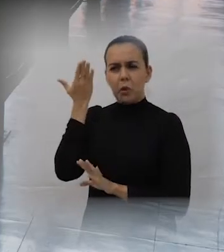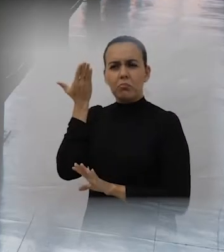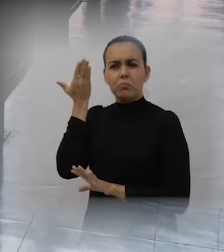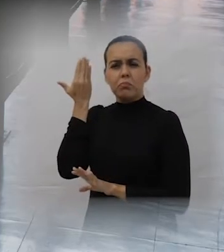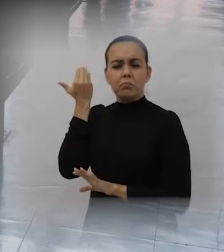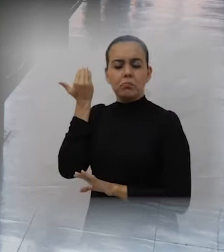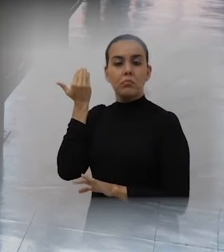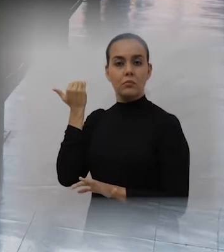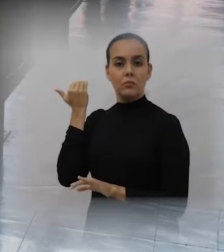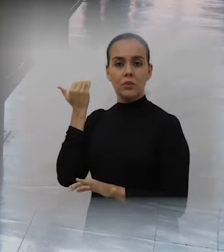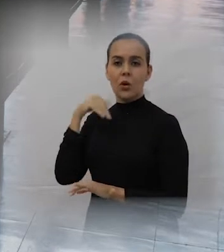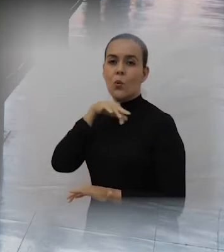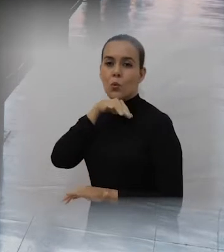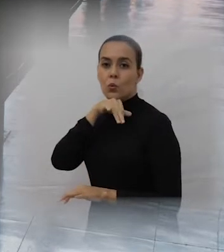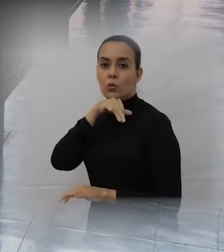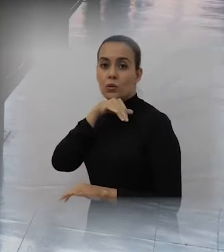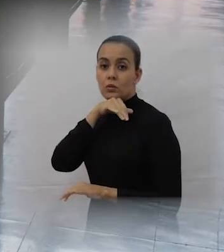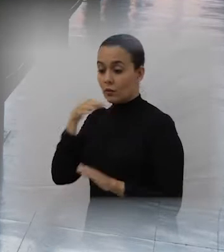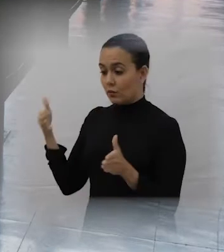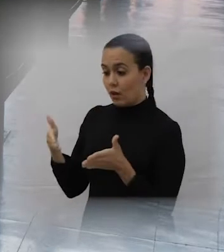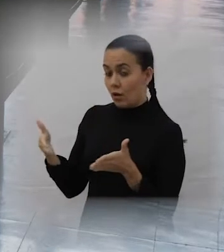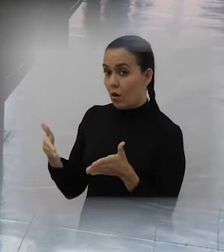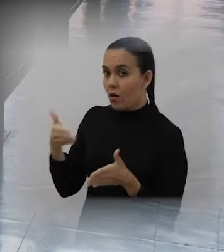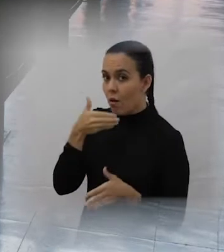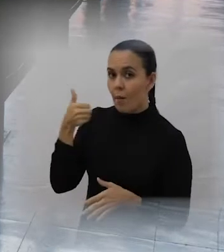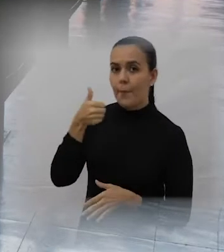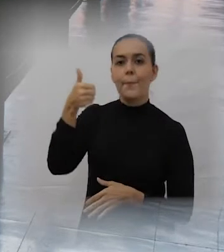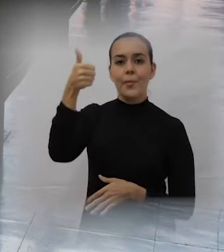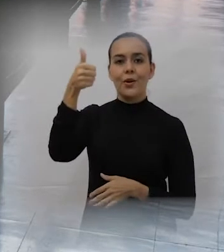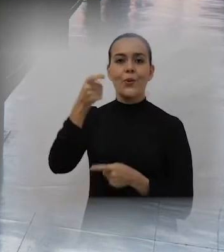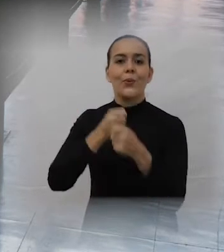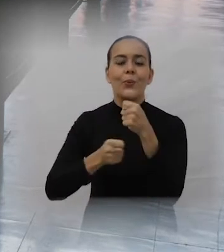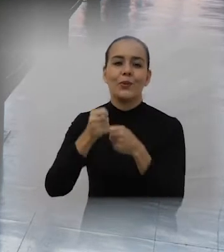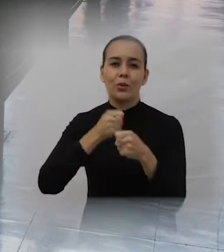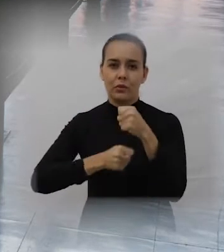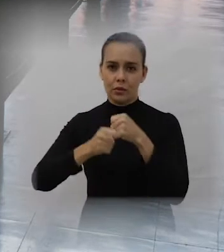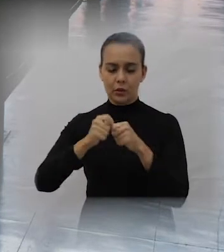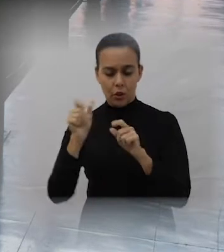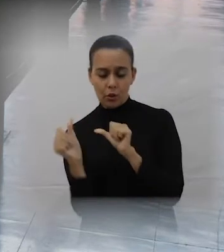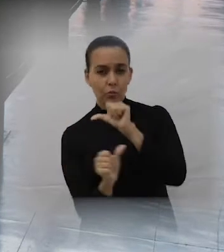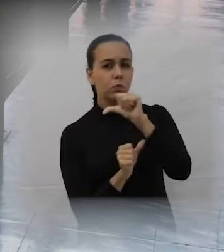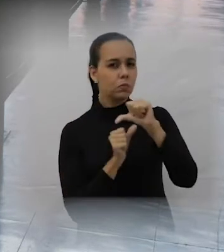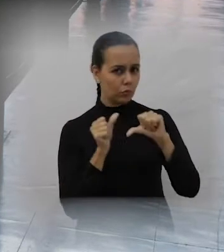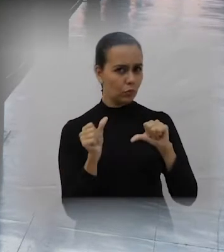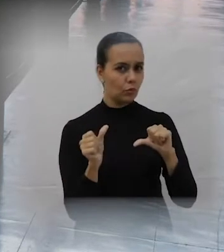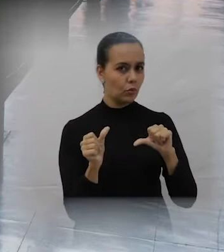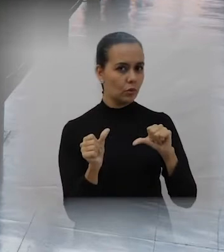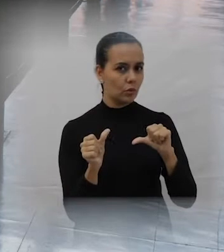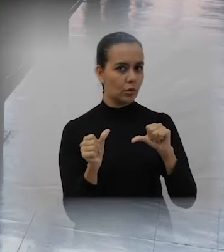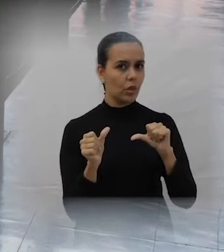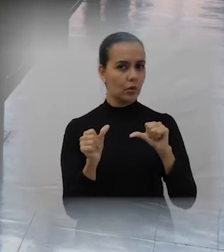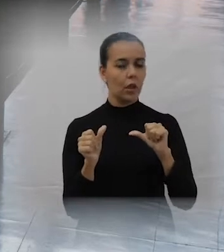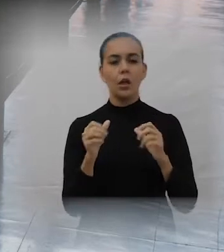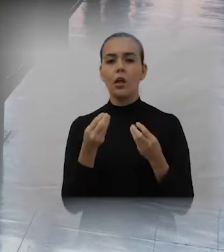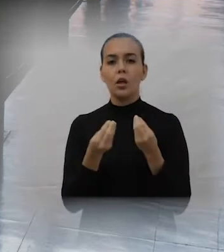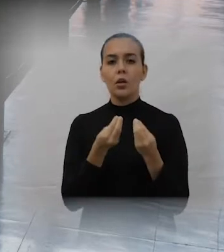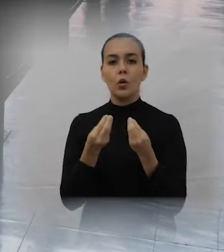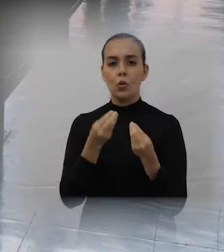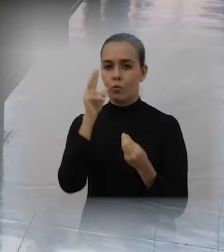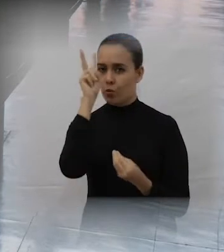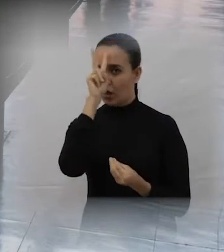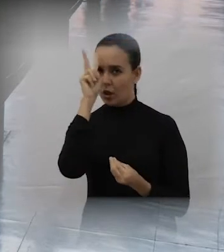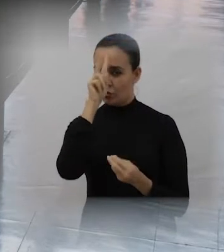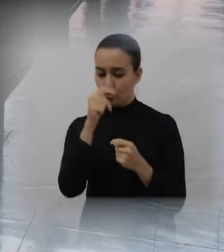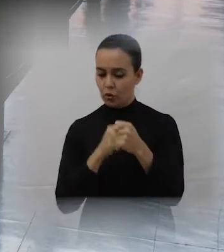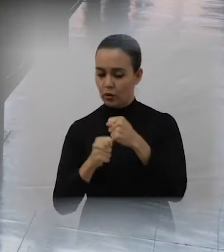também como essa mudança de perspectiva muda tudo na nossa compreensão de história econômica e de economia contemporânea. E eles têm essa visão